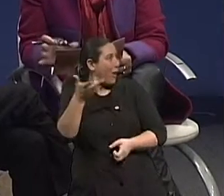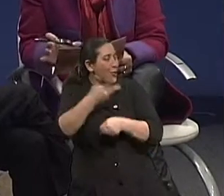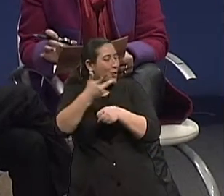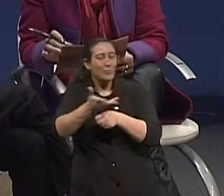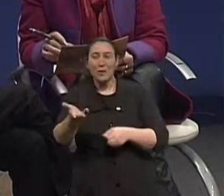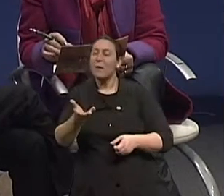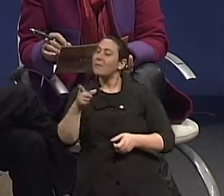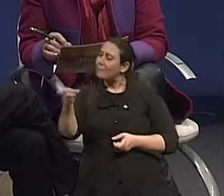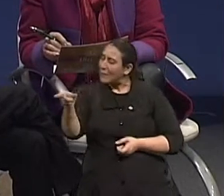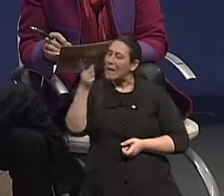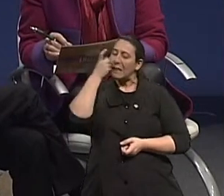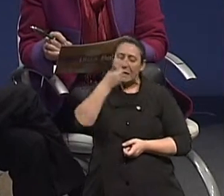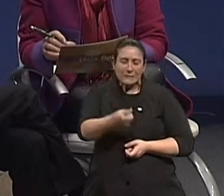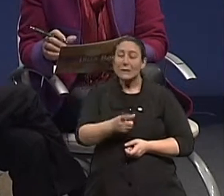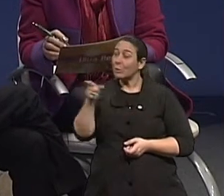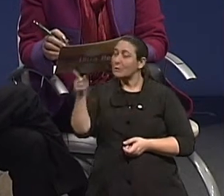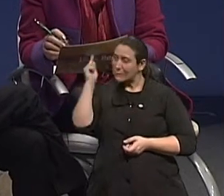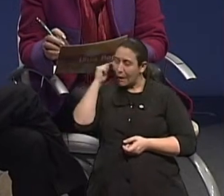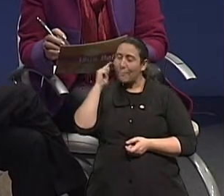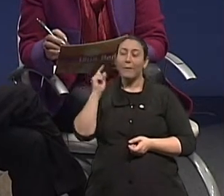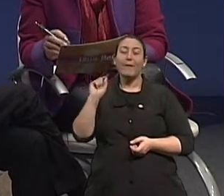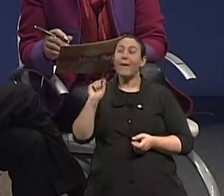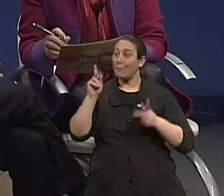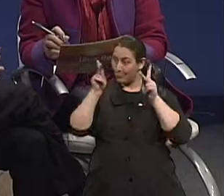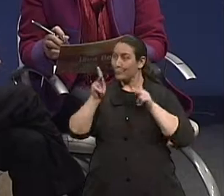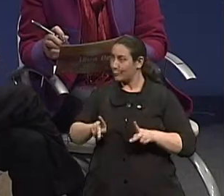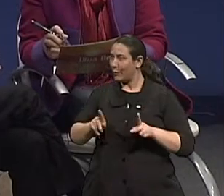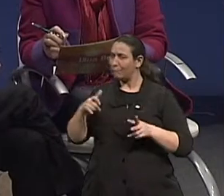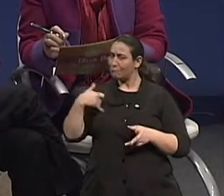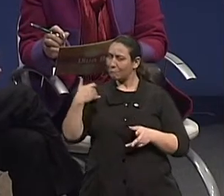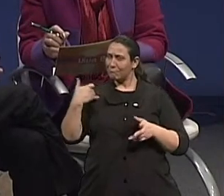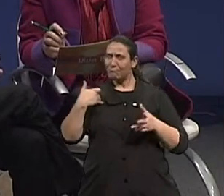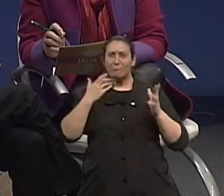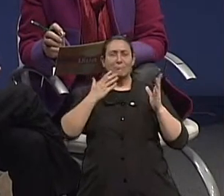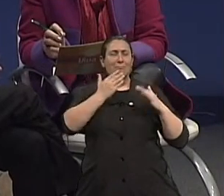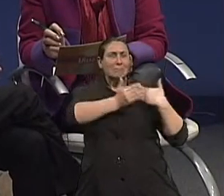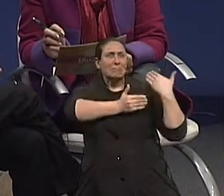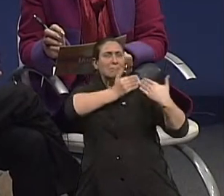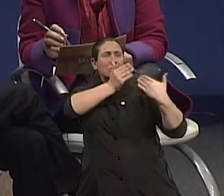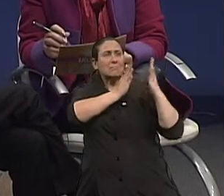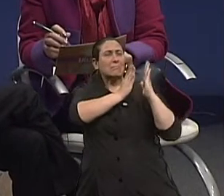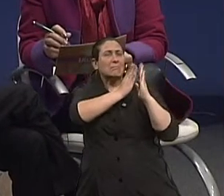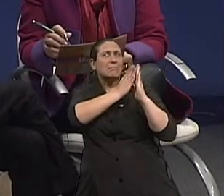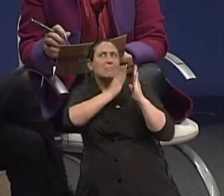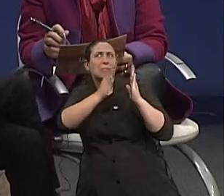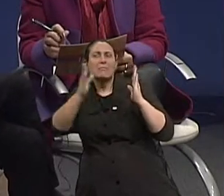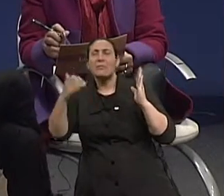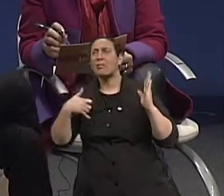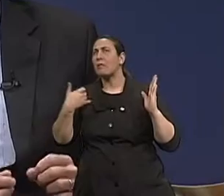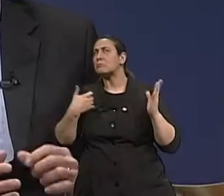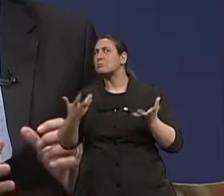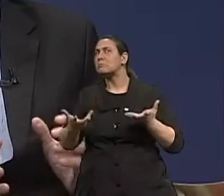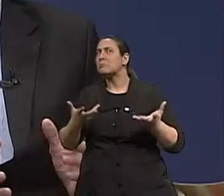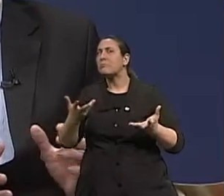Isabel, acho que isso é uma coisa interessante, assim, de passar para o teu telespectador, não Essa idade cronológica de 60 também, ela foi, vamos dizer